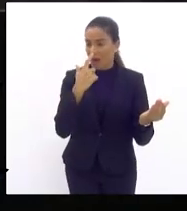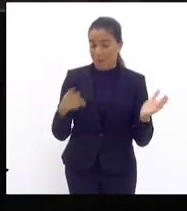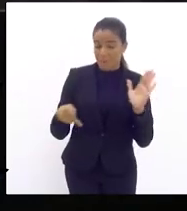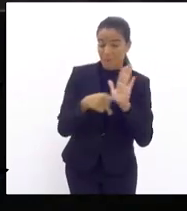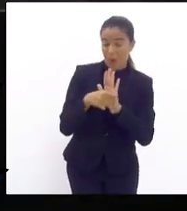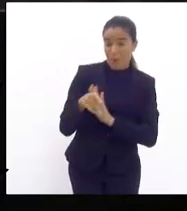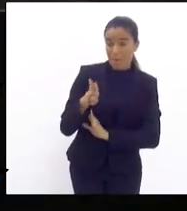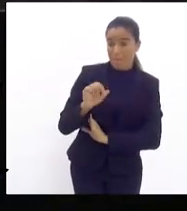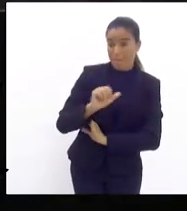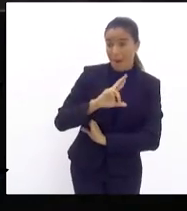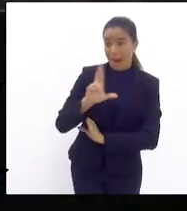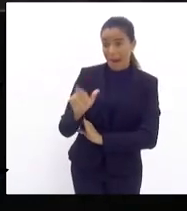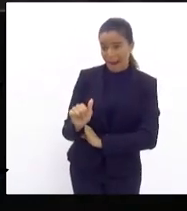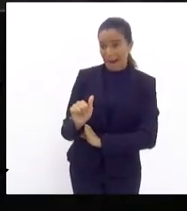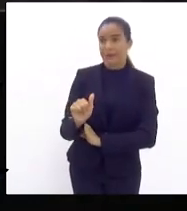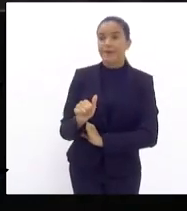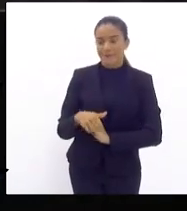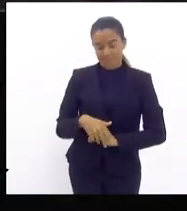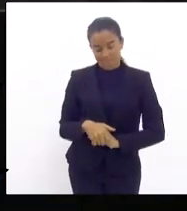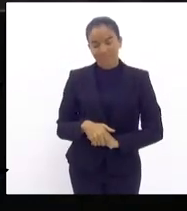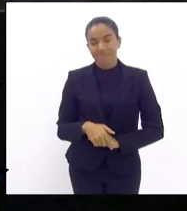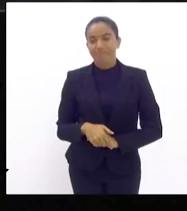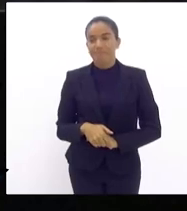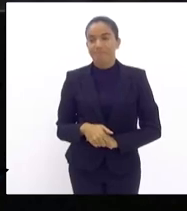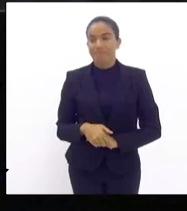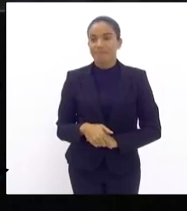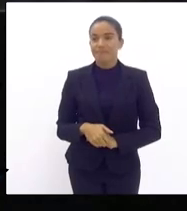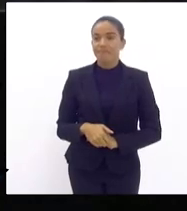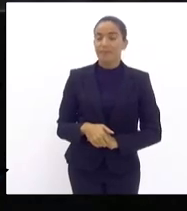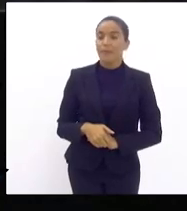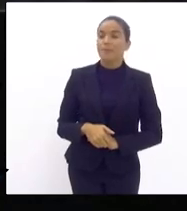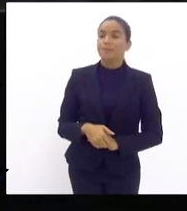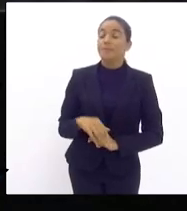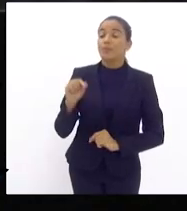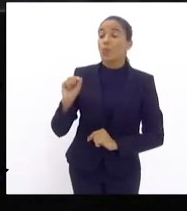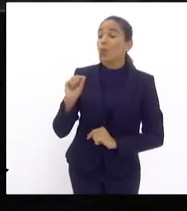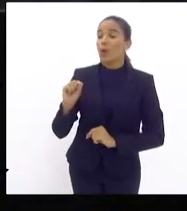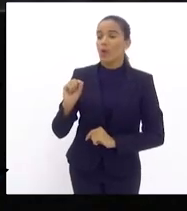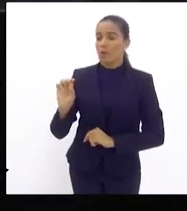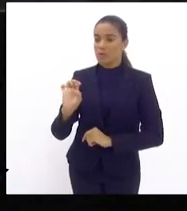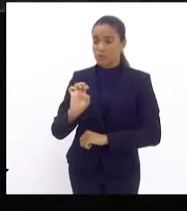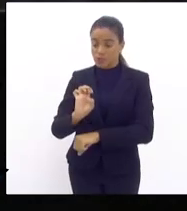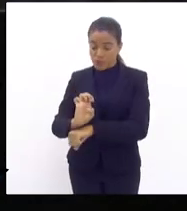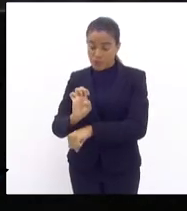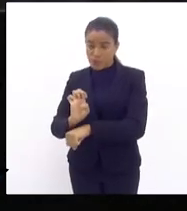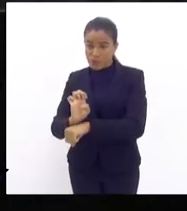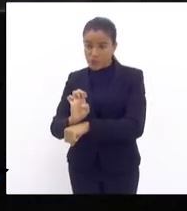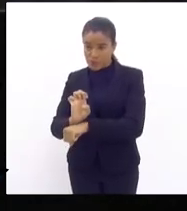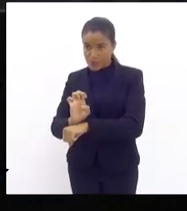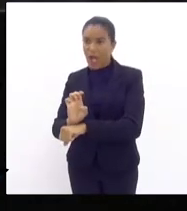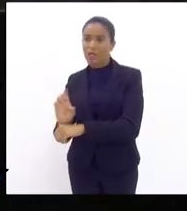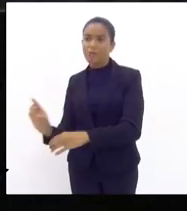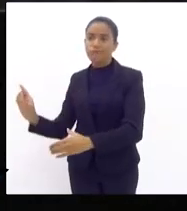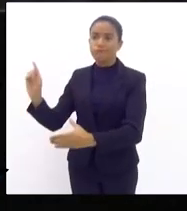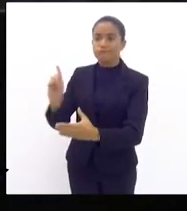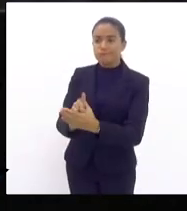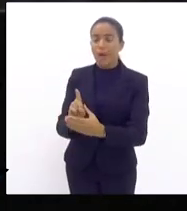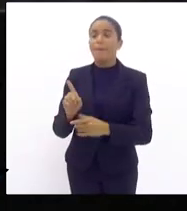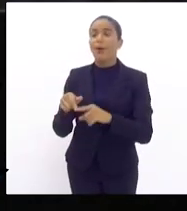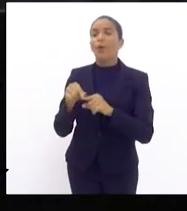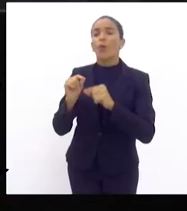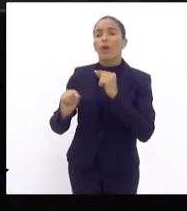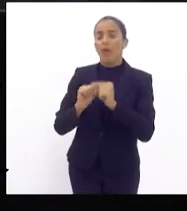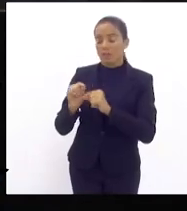incluído pelo bloco 2 esse que eu falei legal o estado entrará junto para tratar do sistema lagunar na Barra da